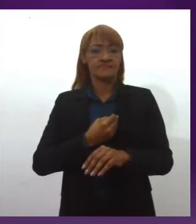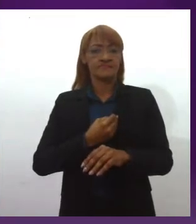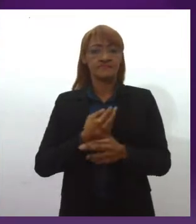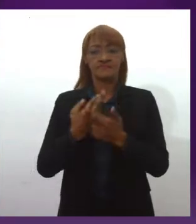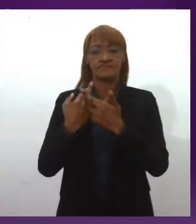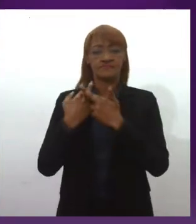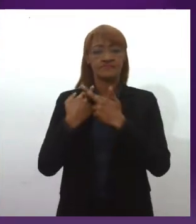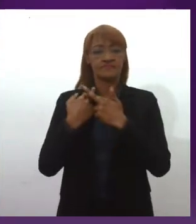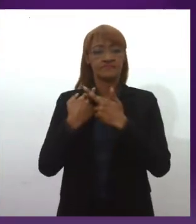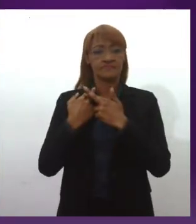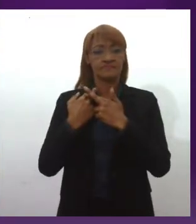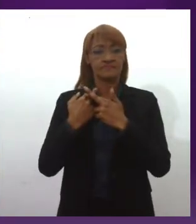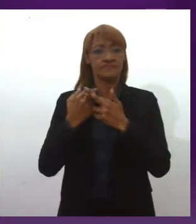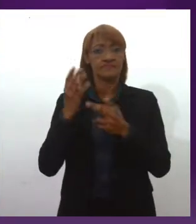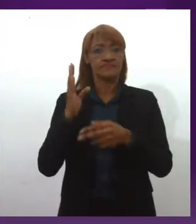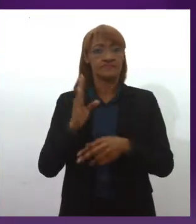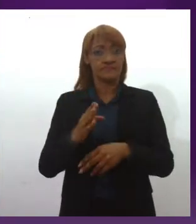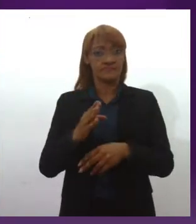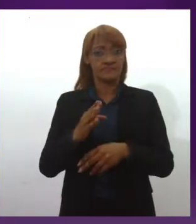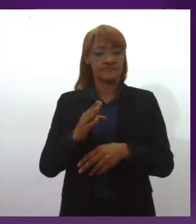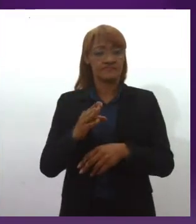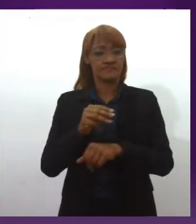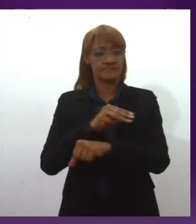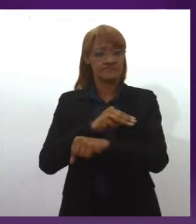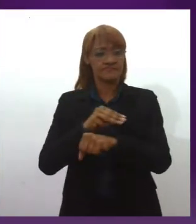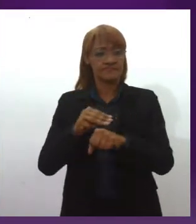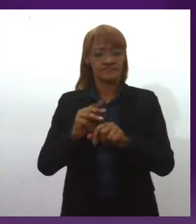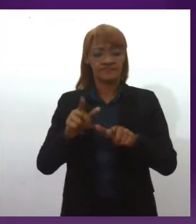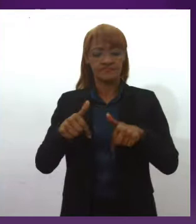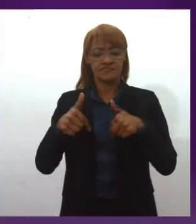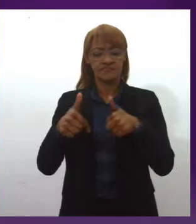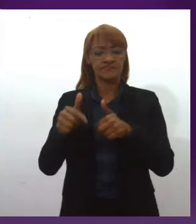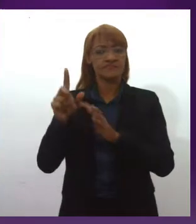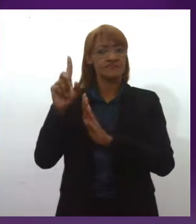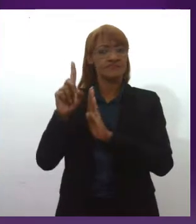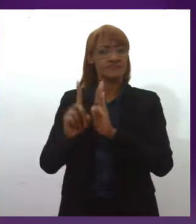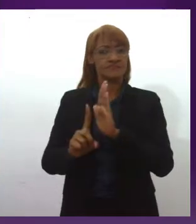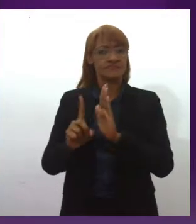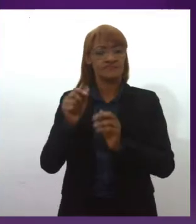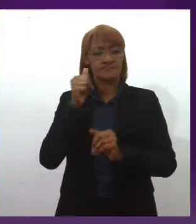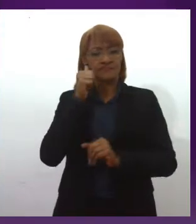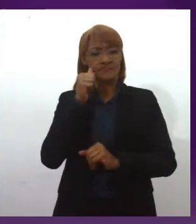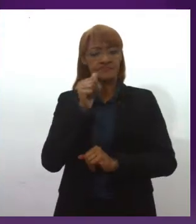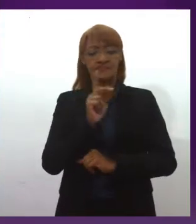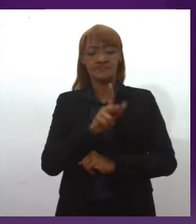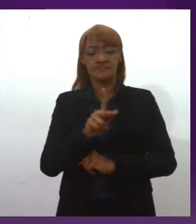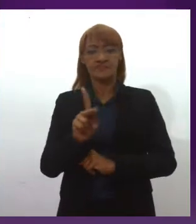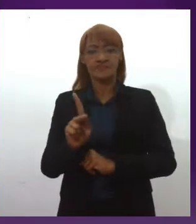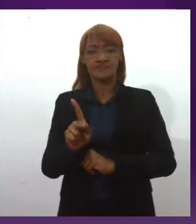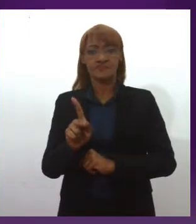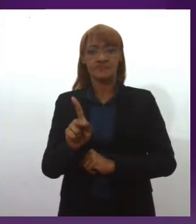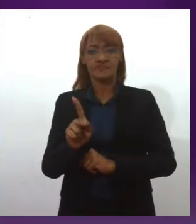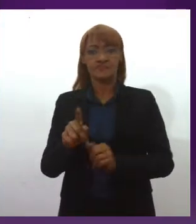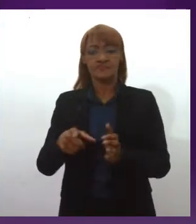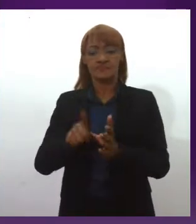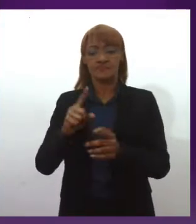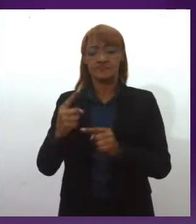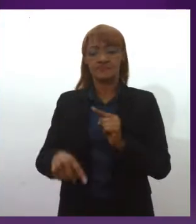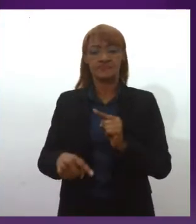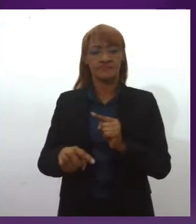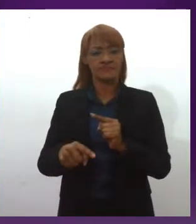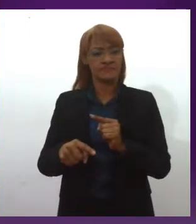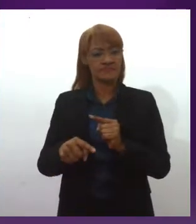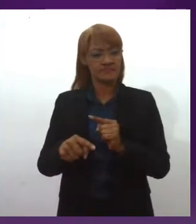Magistério. Entidade que luta pelo direito das mulheres, em especial as professoras, proibidas de contratar casamento.